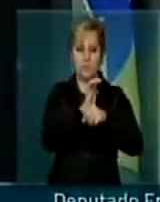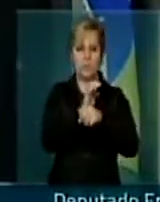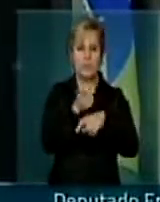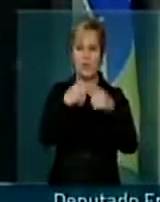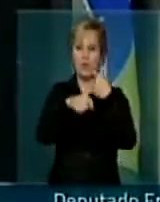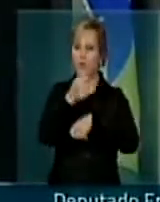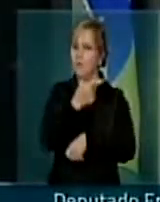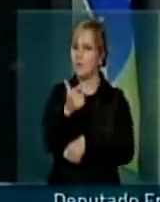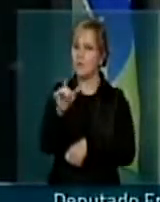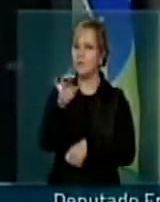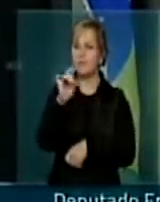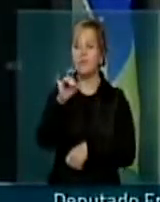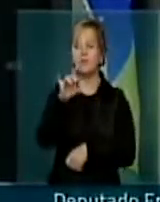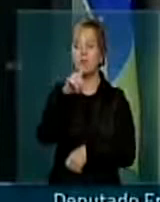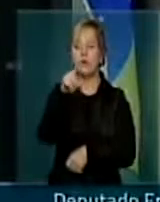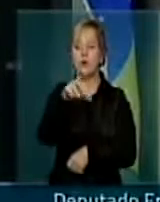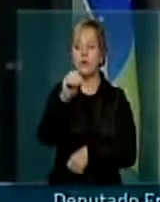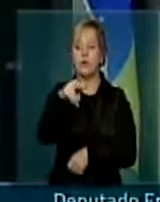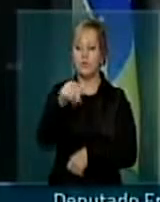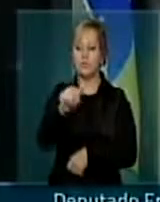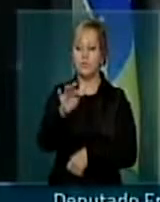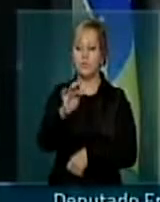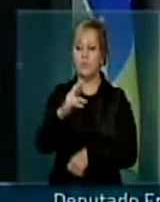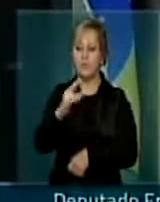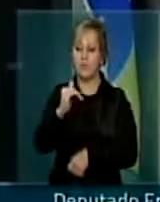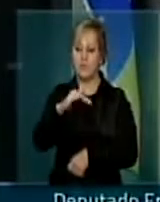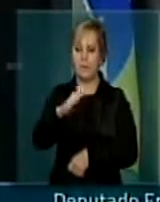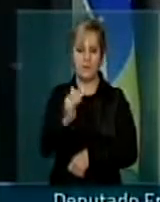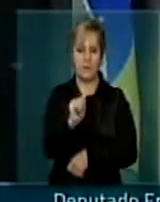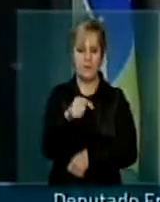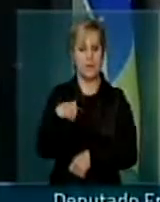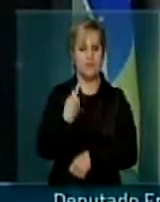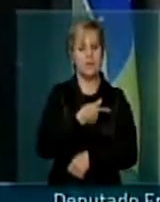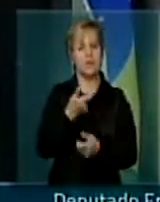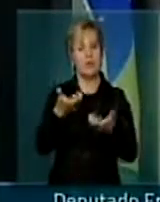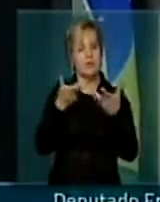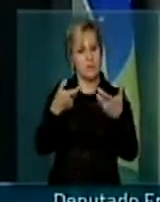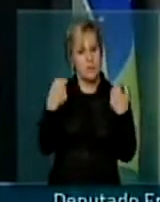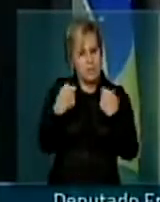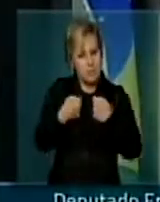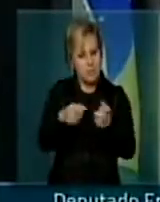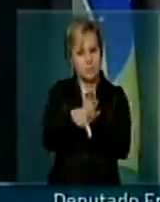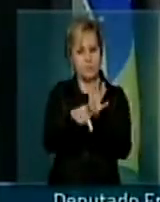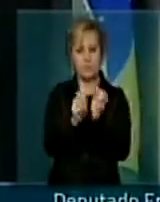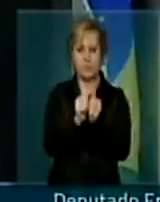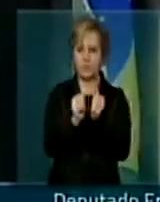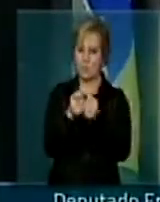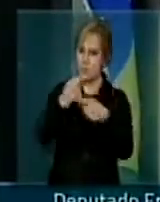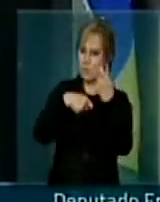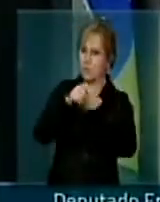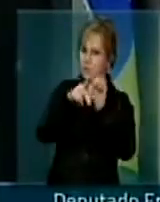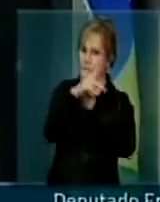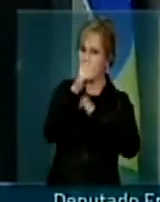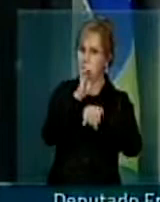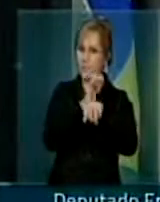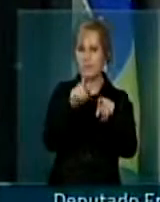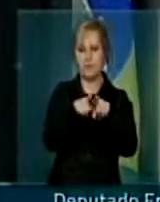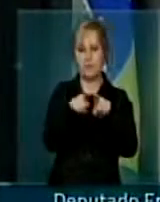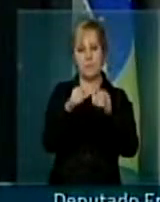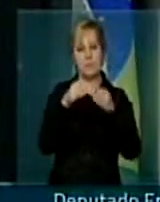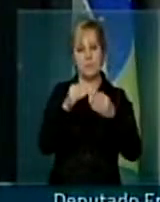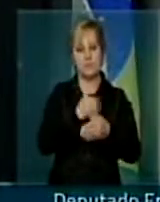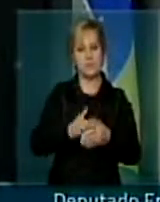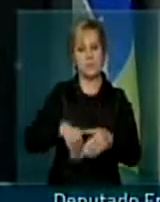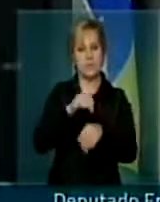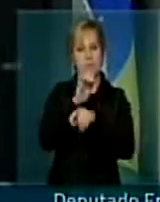de Zona Franca e aqui nós temos o direito e o dever de brigar pela Zona Franca e, ao mesmo tempo, pedir que governos